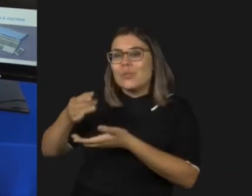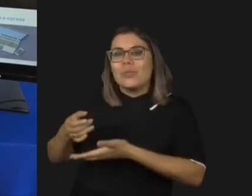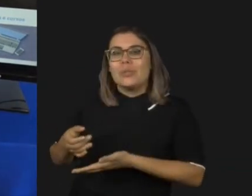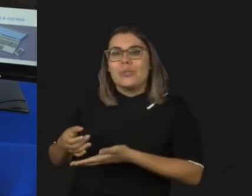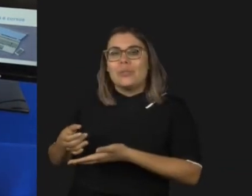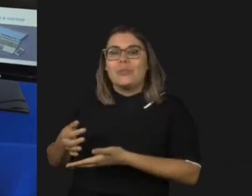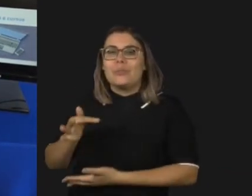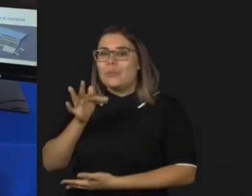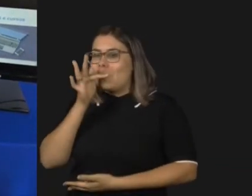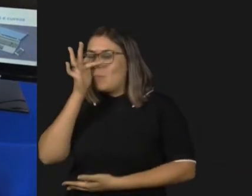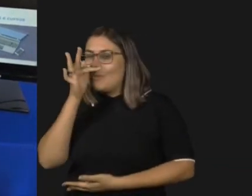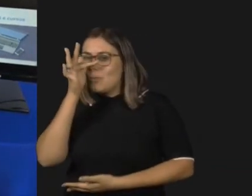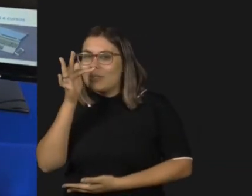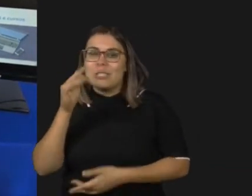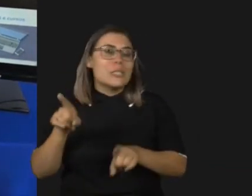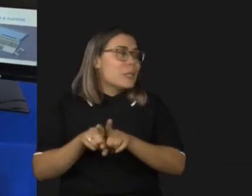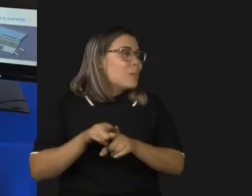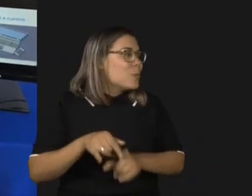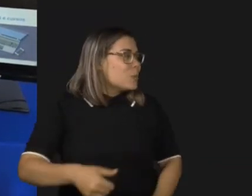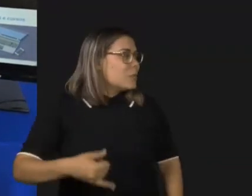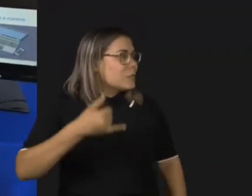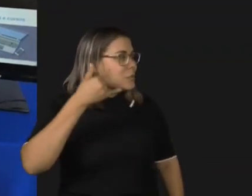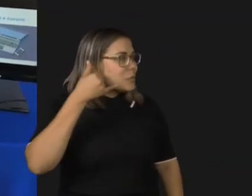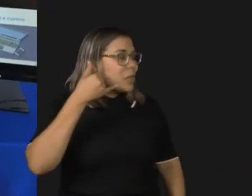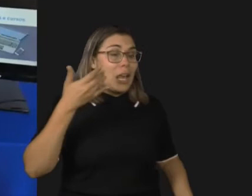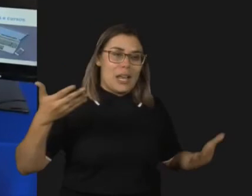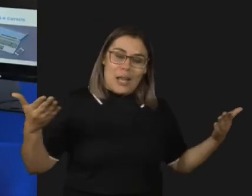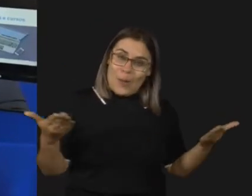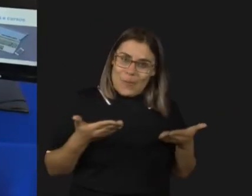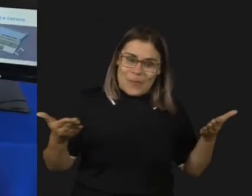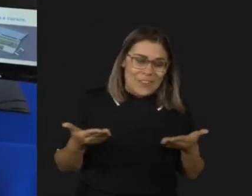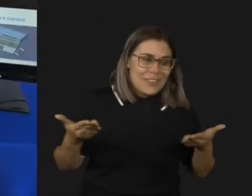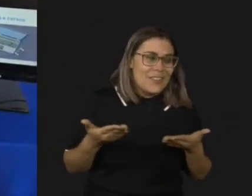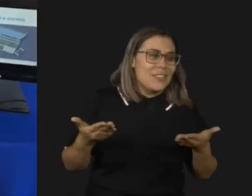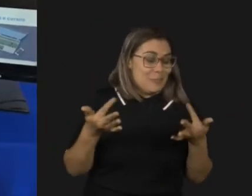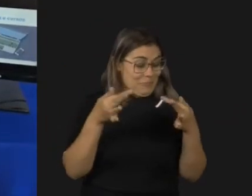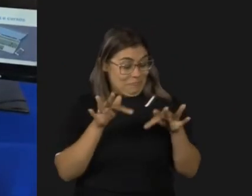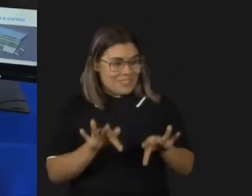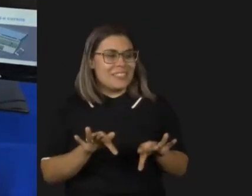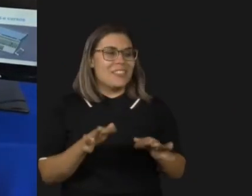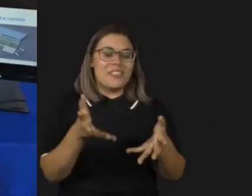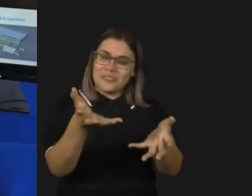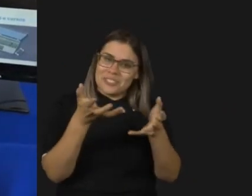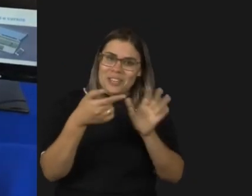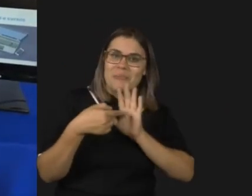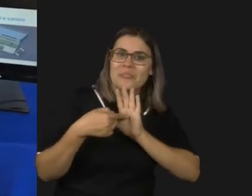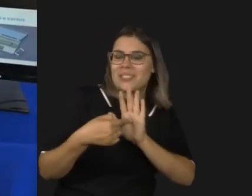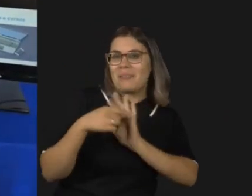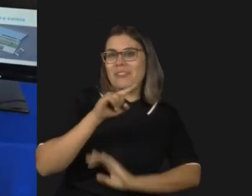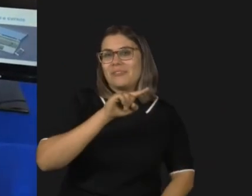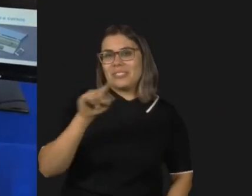escrivaninha também tem um celular ali mas eu gostaria de deixar uma mensagem para que nós reflitamos muito aqui hoje